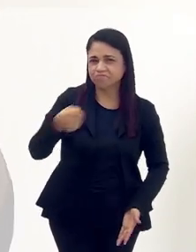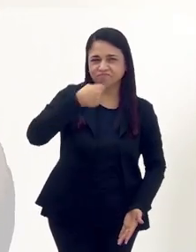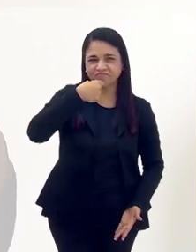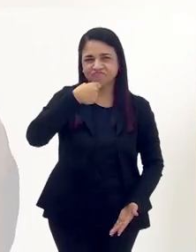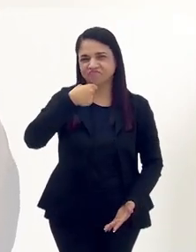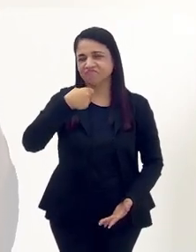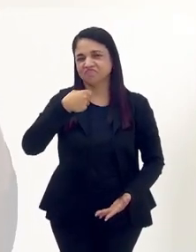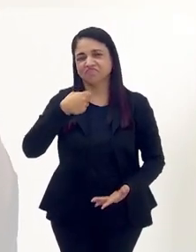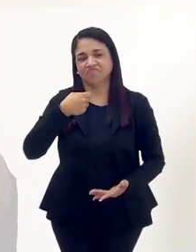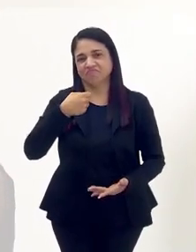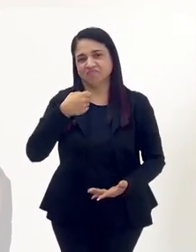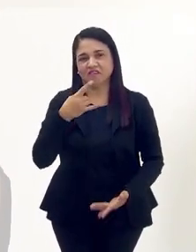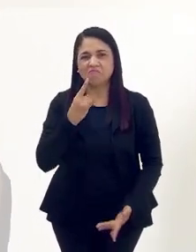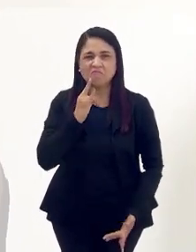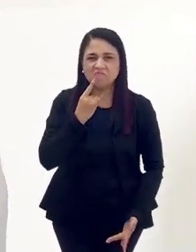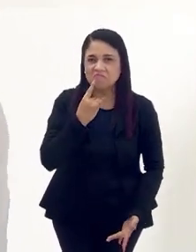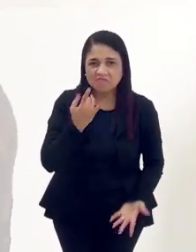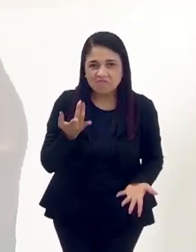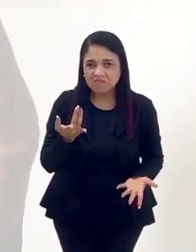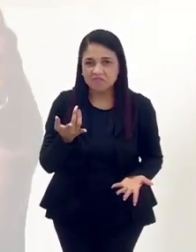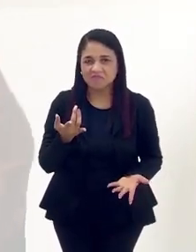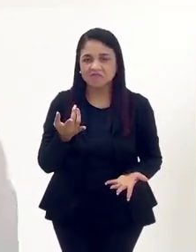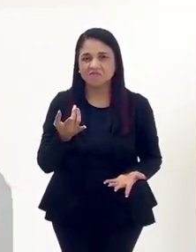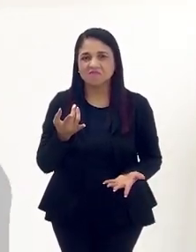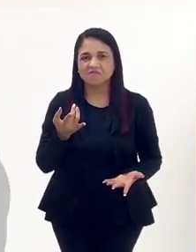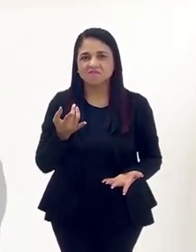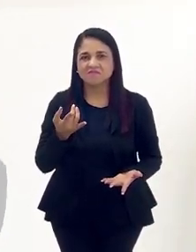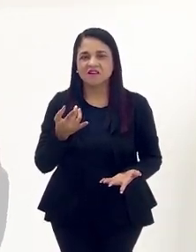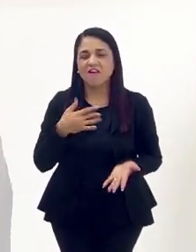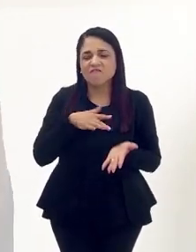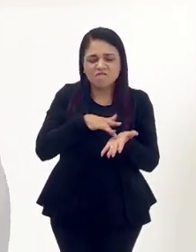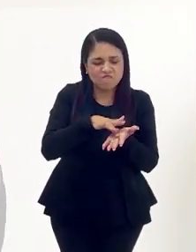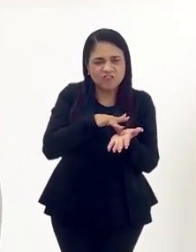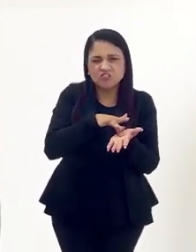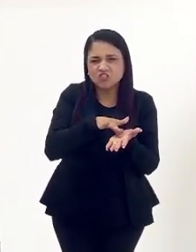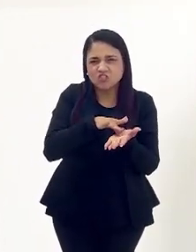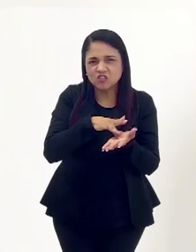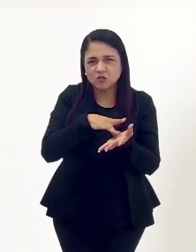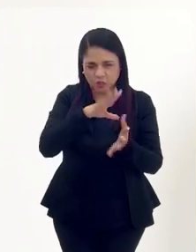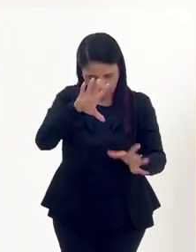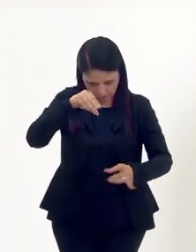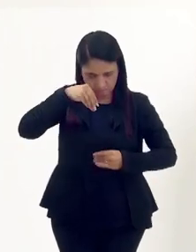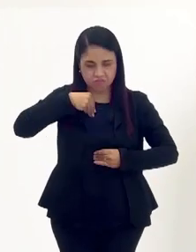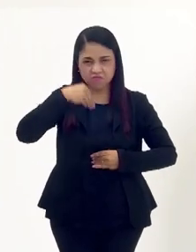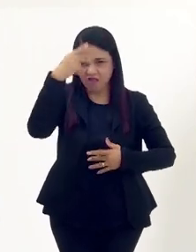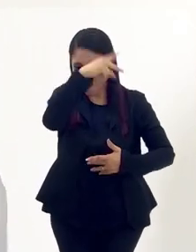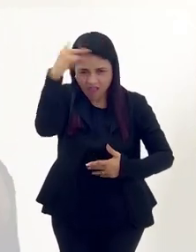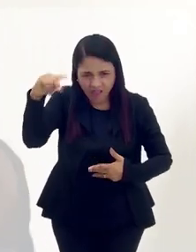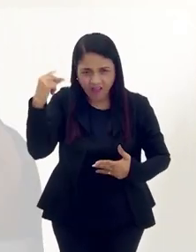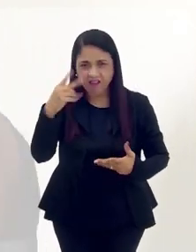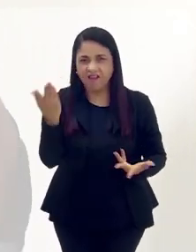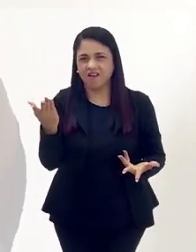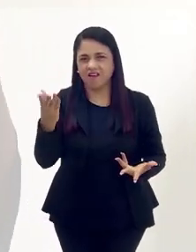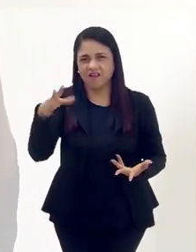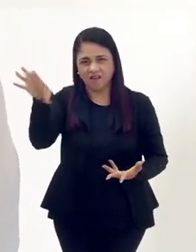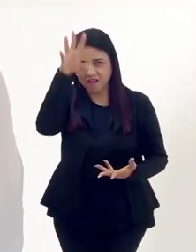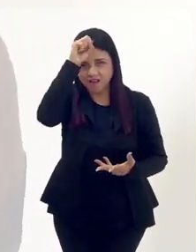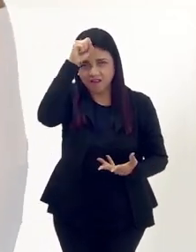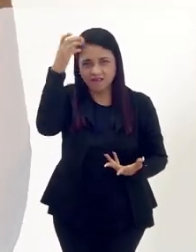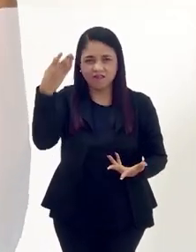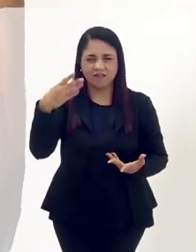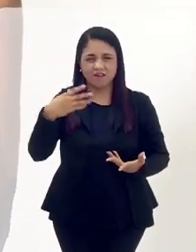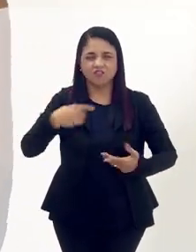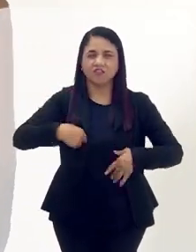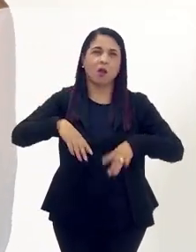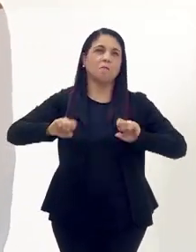mão, de cerveja, de drink, de seja o que for, aí você ficar fazendo de conta que está incorporado, aí se joga